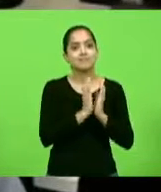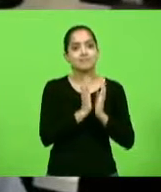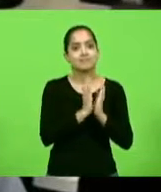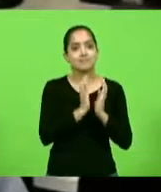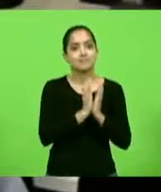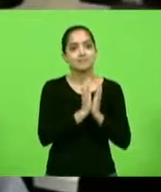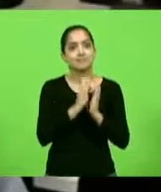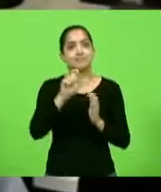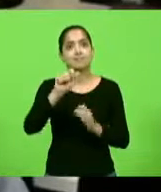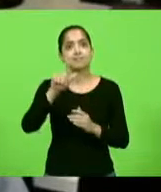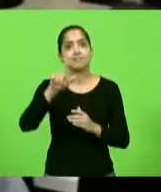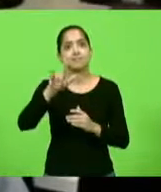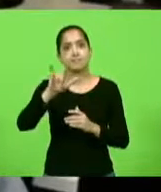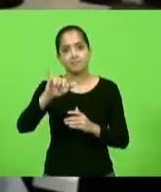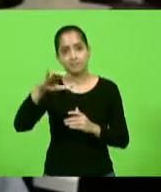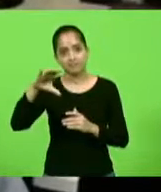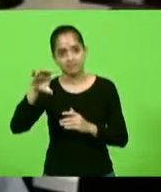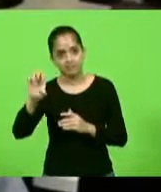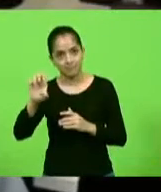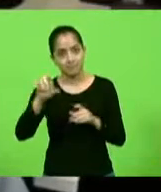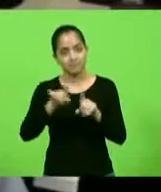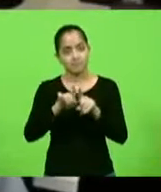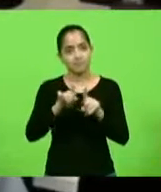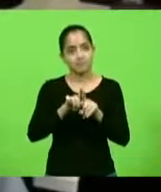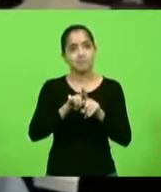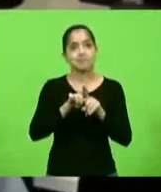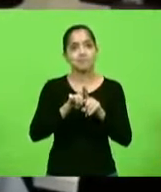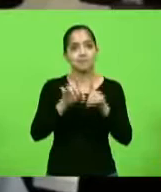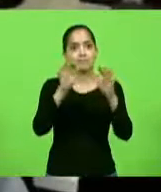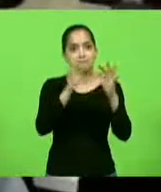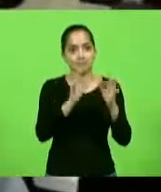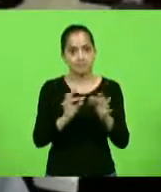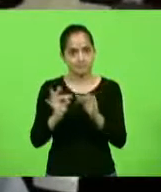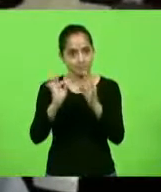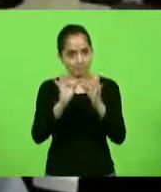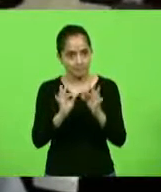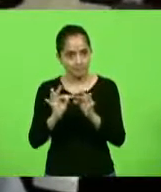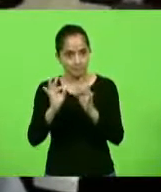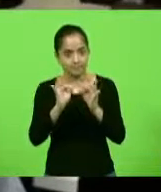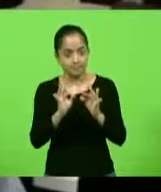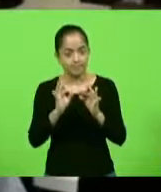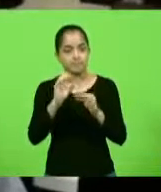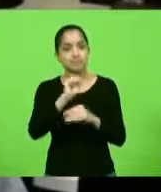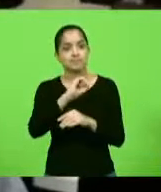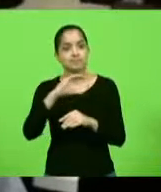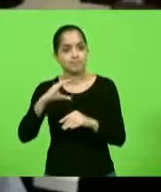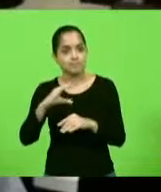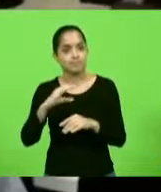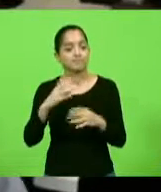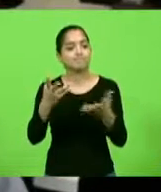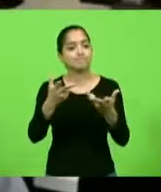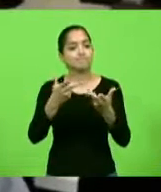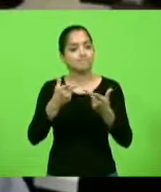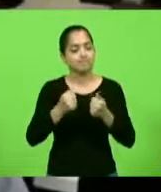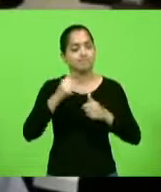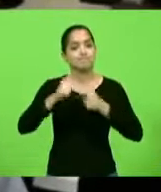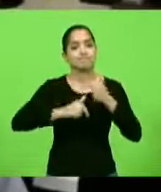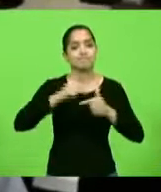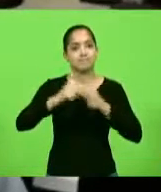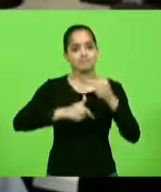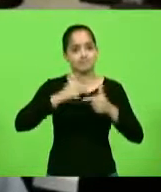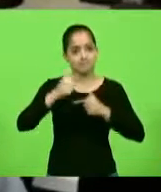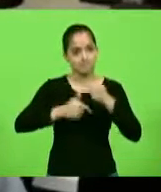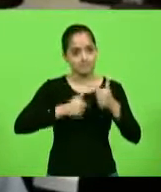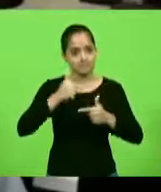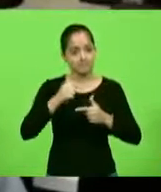a presidente da federação, a Fundação Catarinense de Educação Especial, que vem fazendo um excelente trabalho de